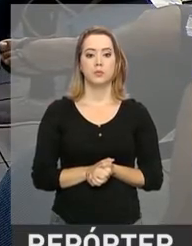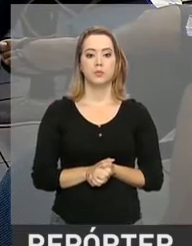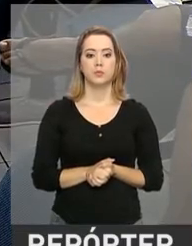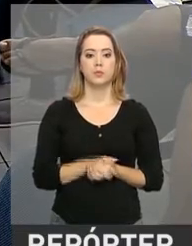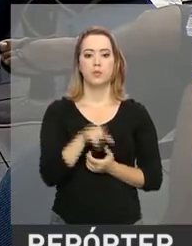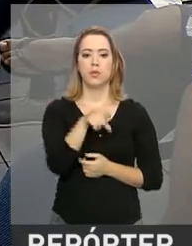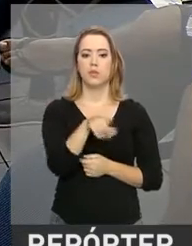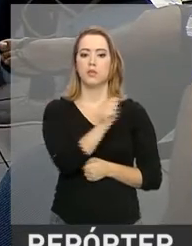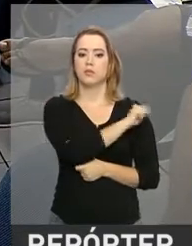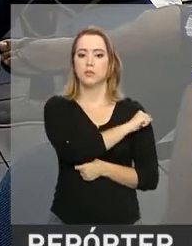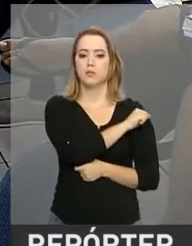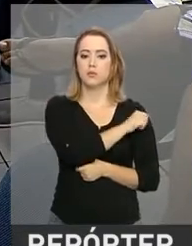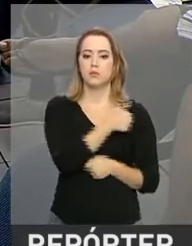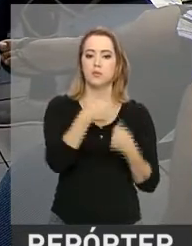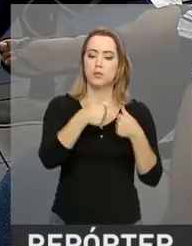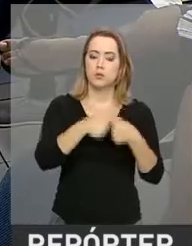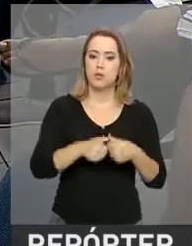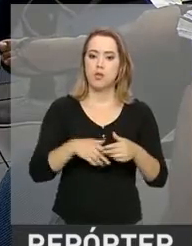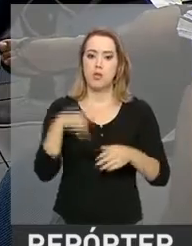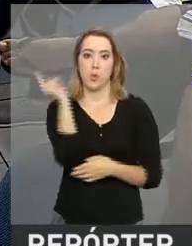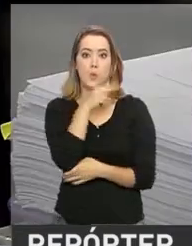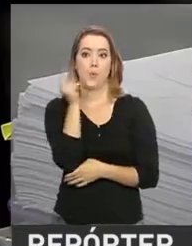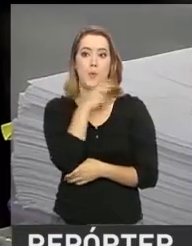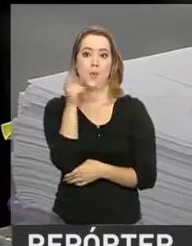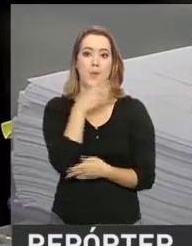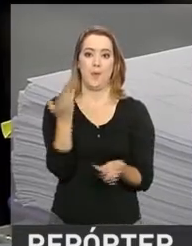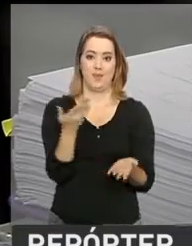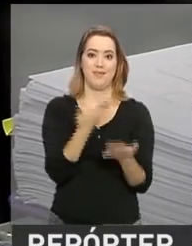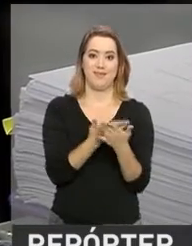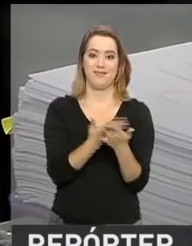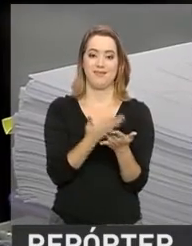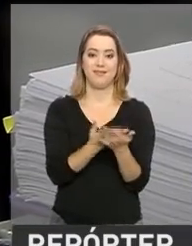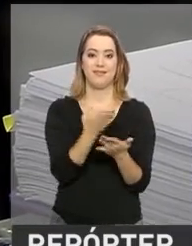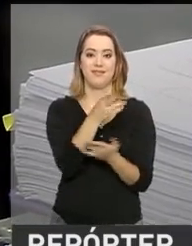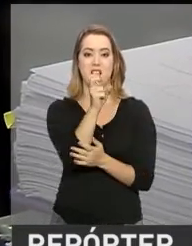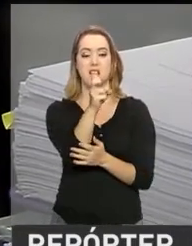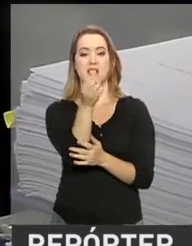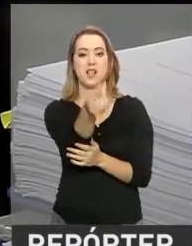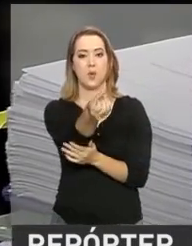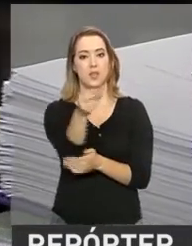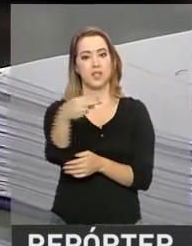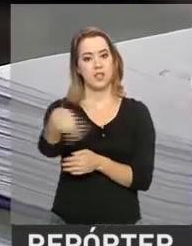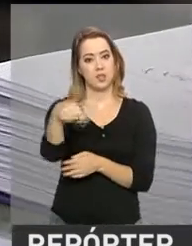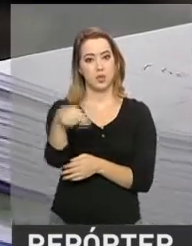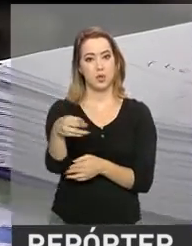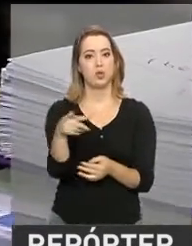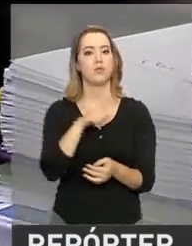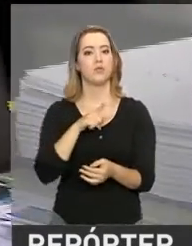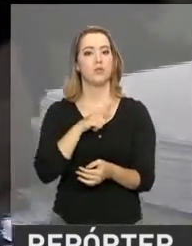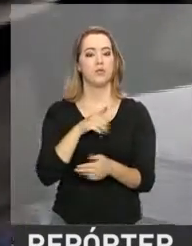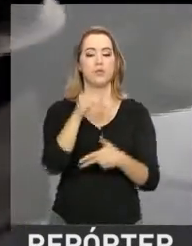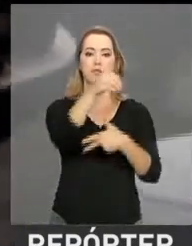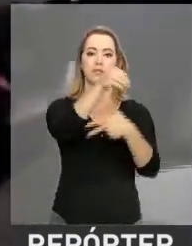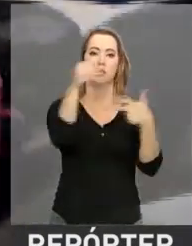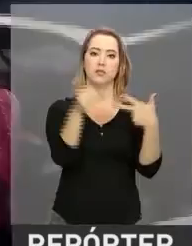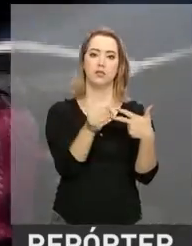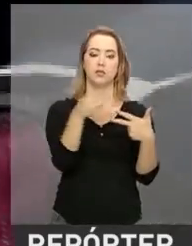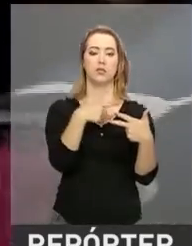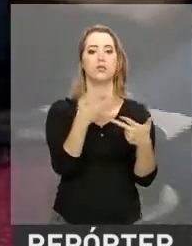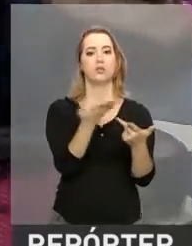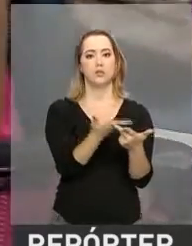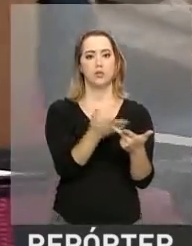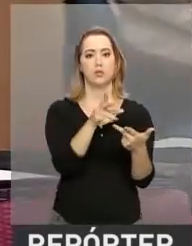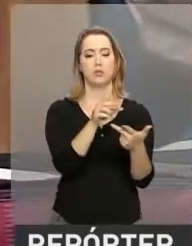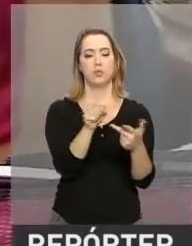Esses alunos estão correndo contra o tempo. É que nos dias 5 e 6 de novembro eles vão fazer o Enem, o Exame